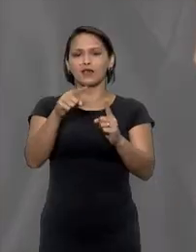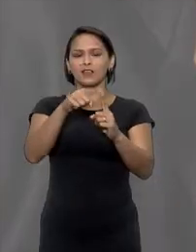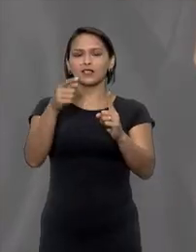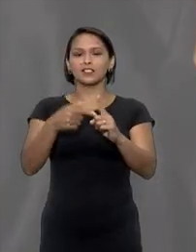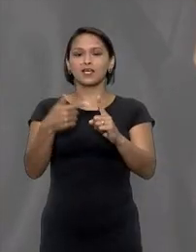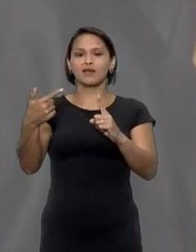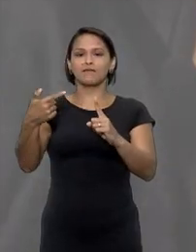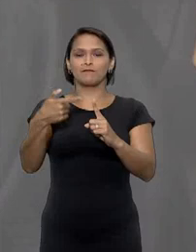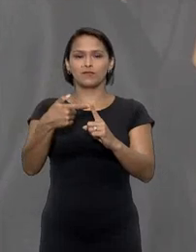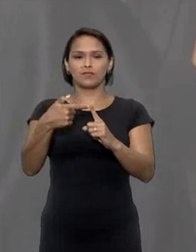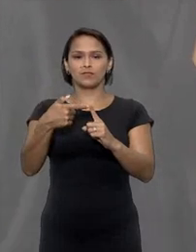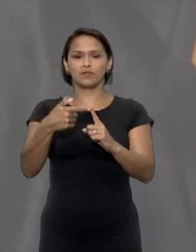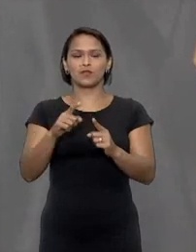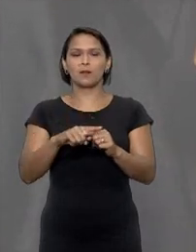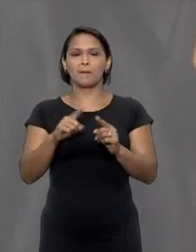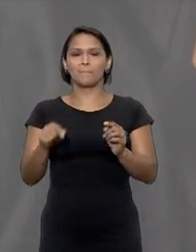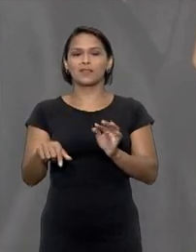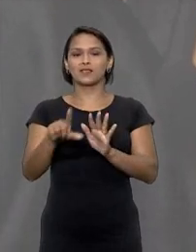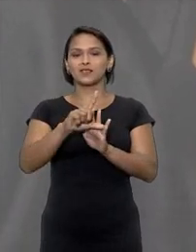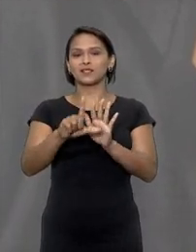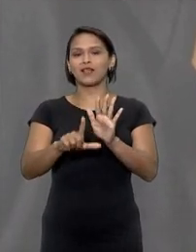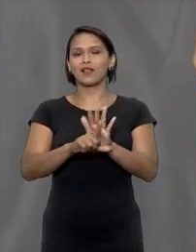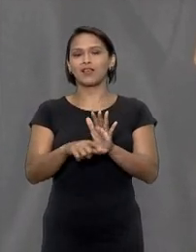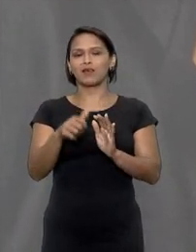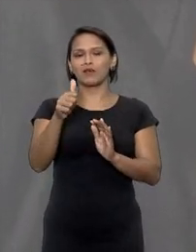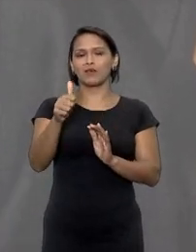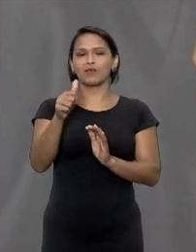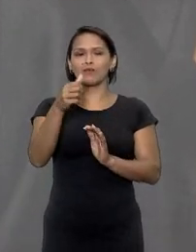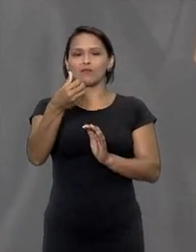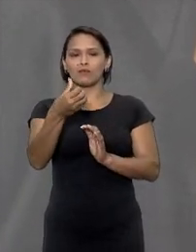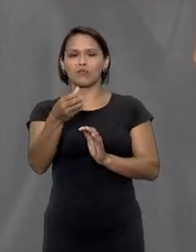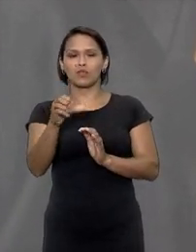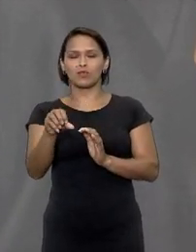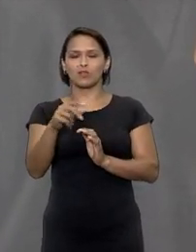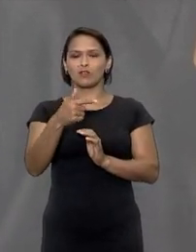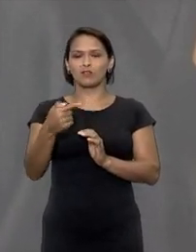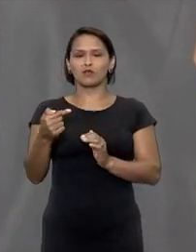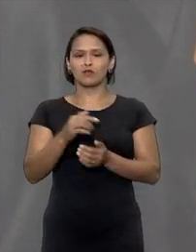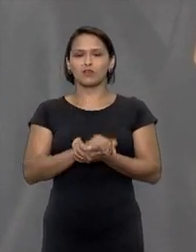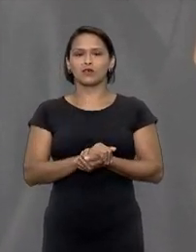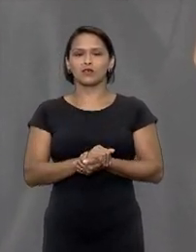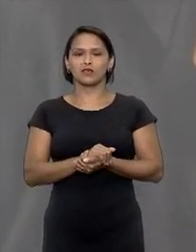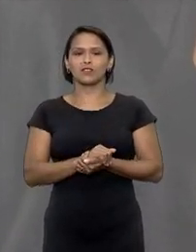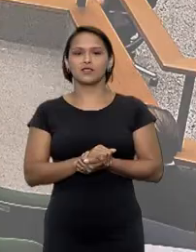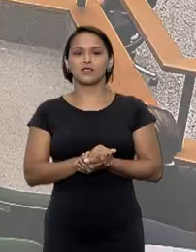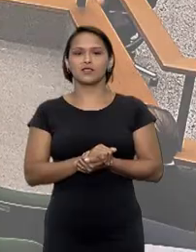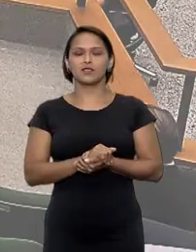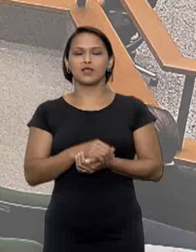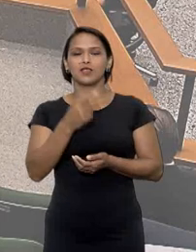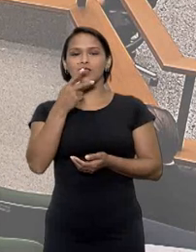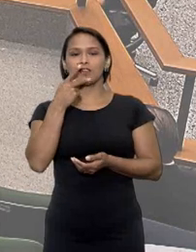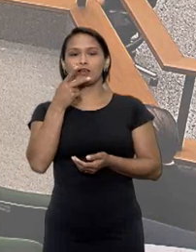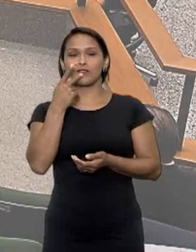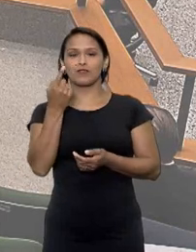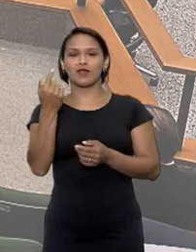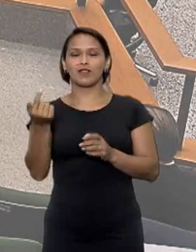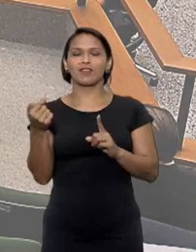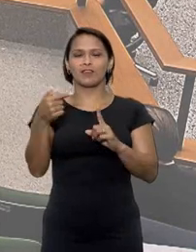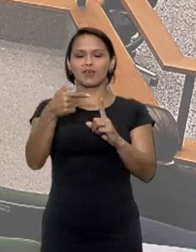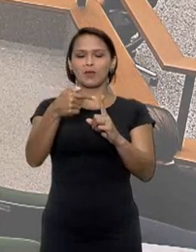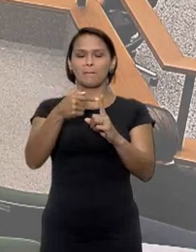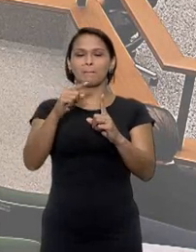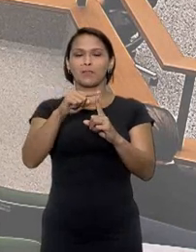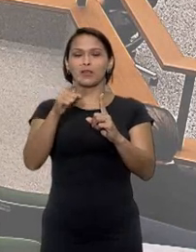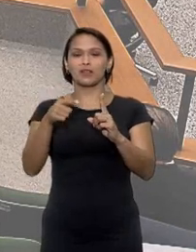o ministro ressaltou a resolução 192 da agência nacional de saúde suplementar a ANS que indica que a inseminação